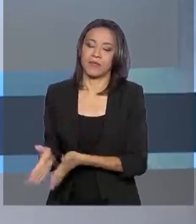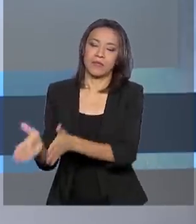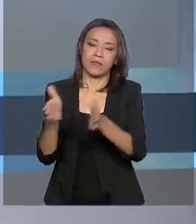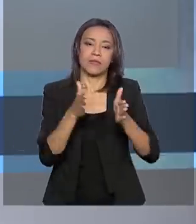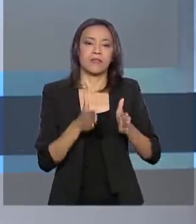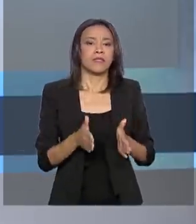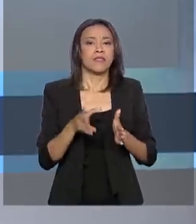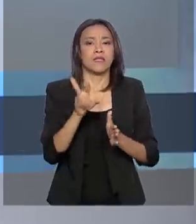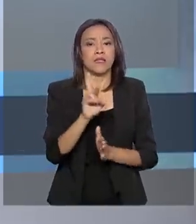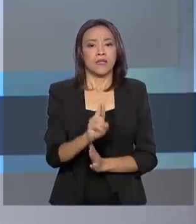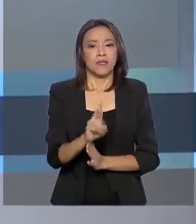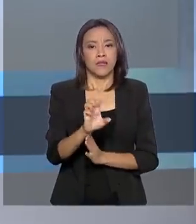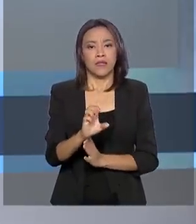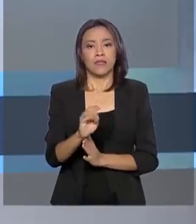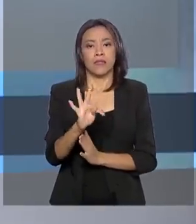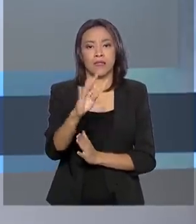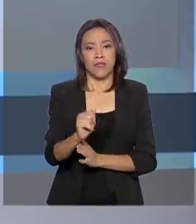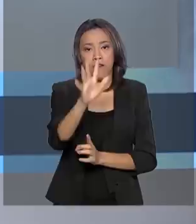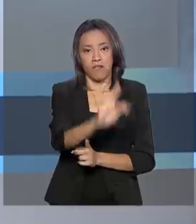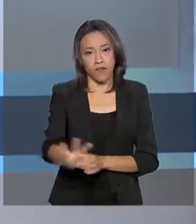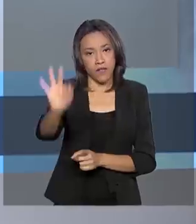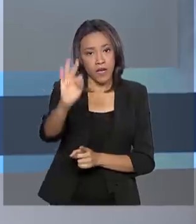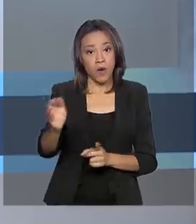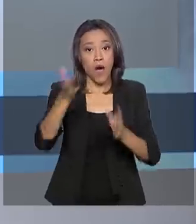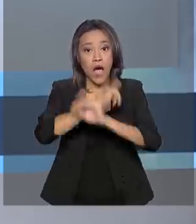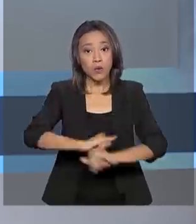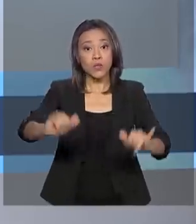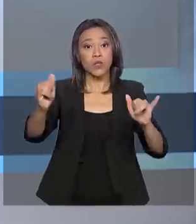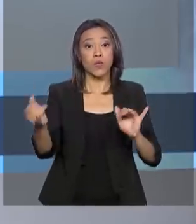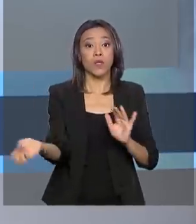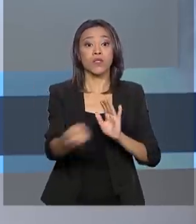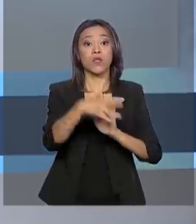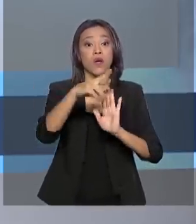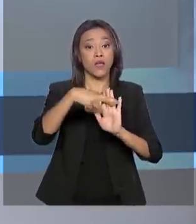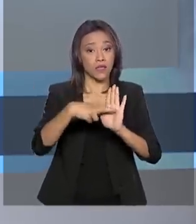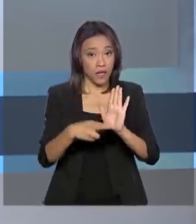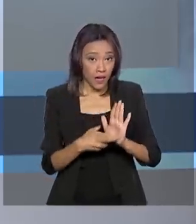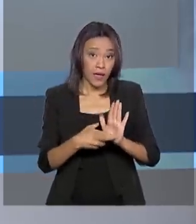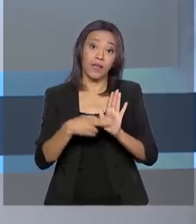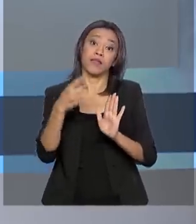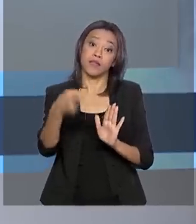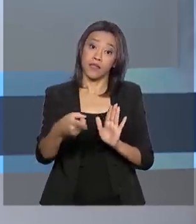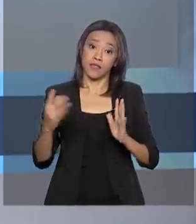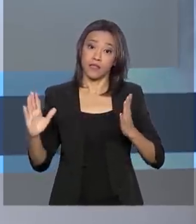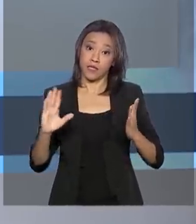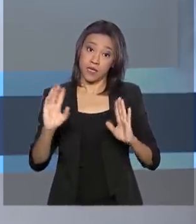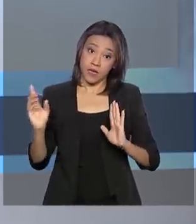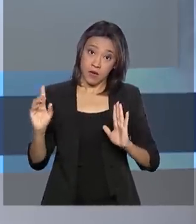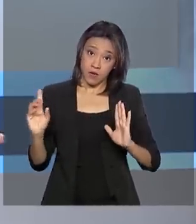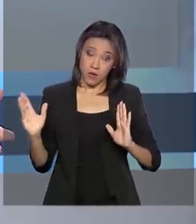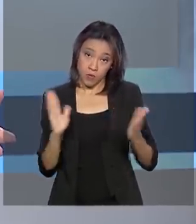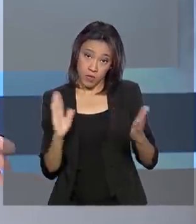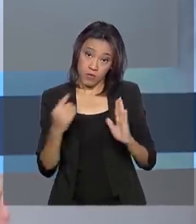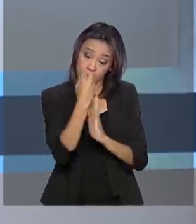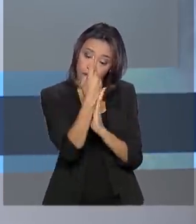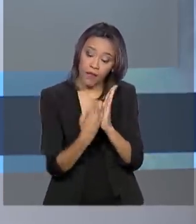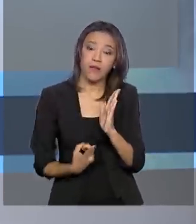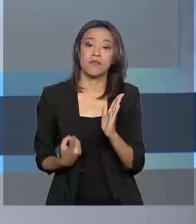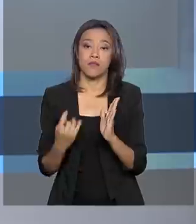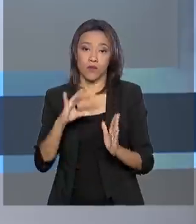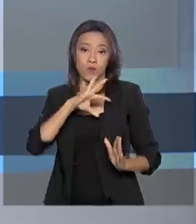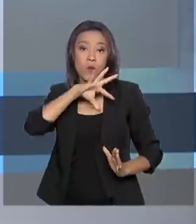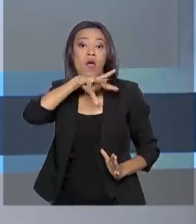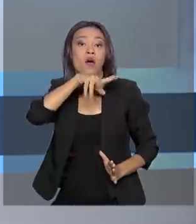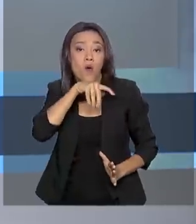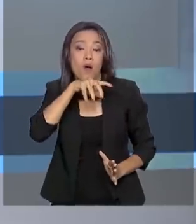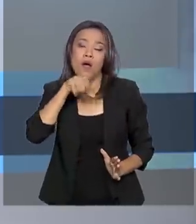Receita Federal anunciou as regras e prazos da declaração do Imposto de Renda Pessoa Física 2020. Uma das novidades é